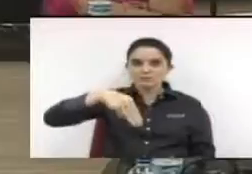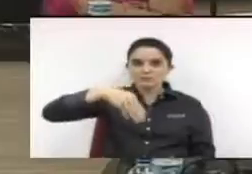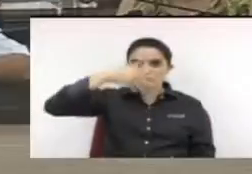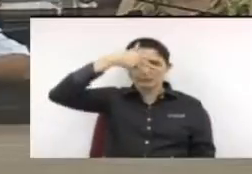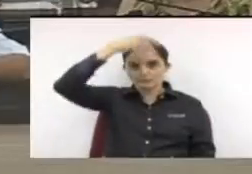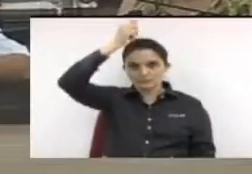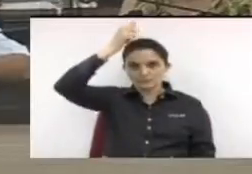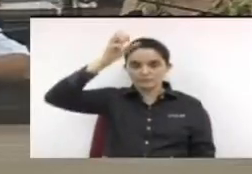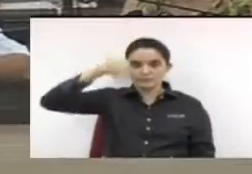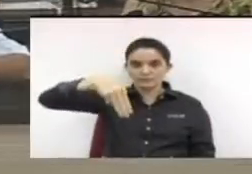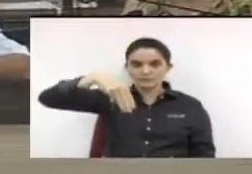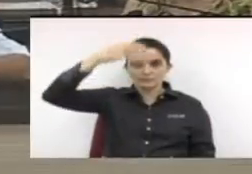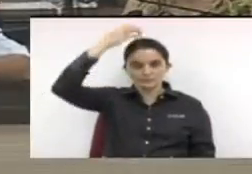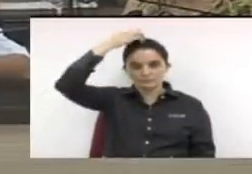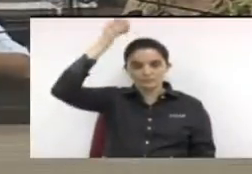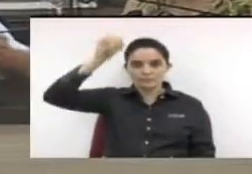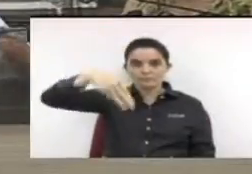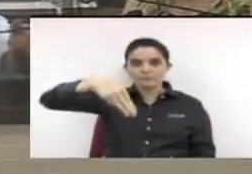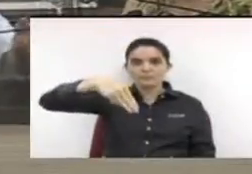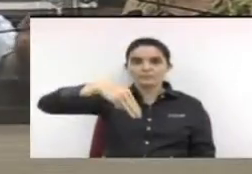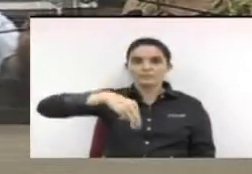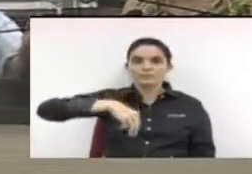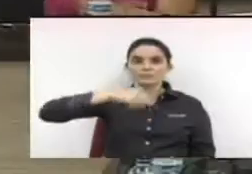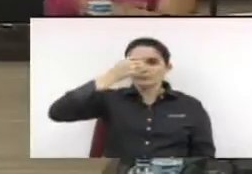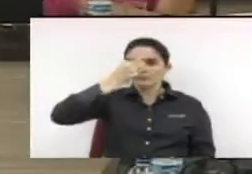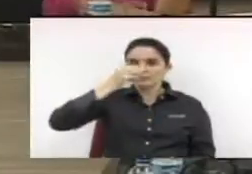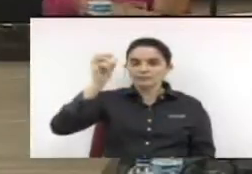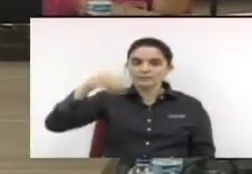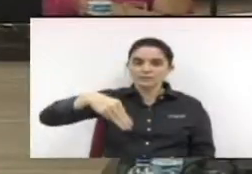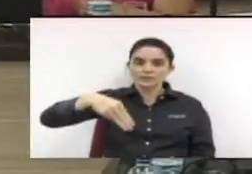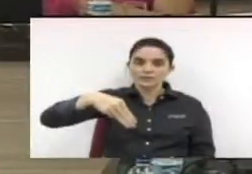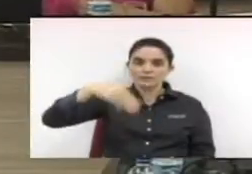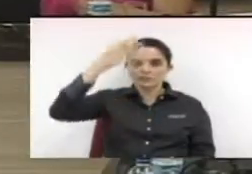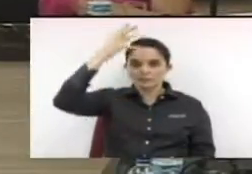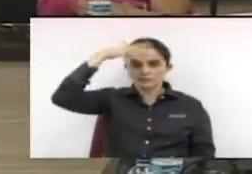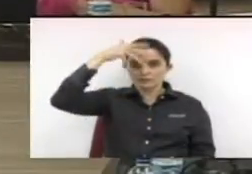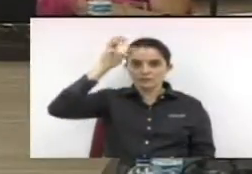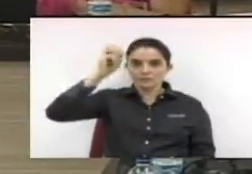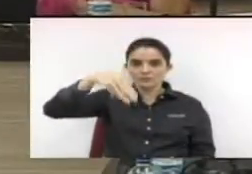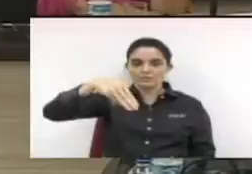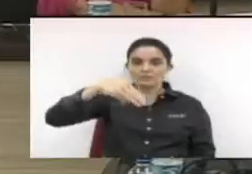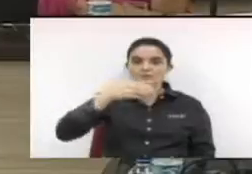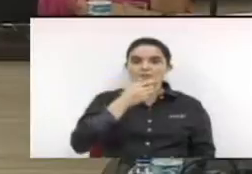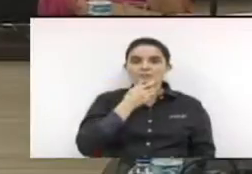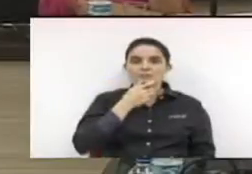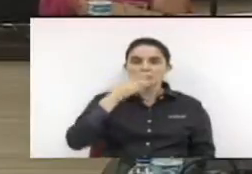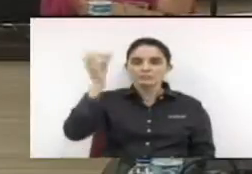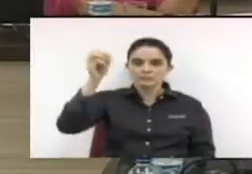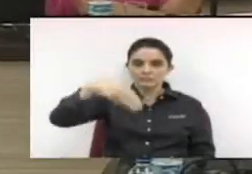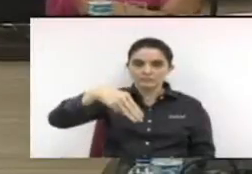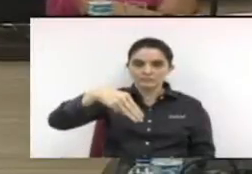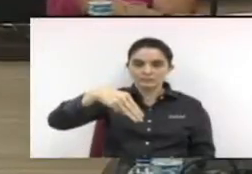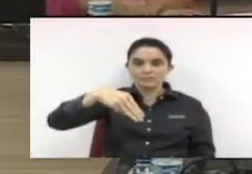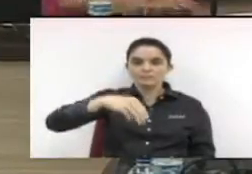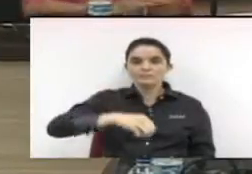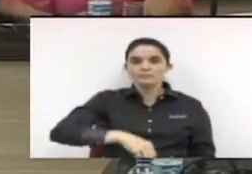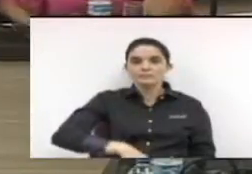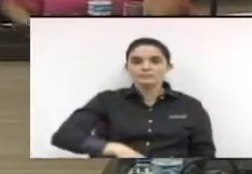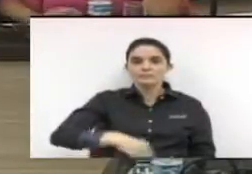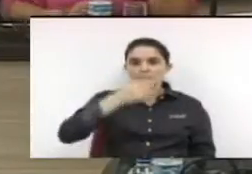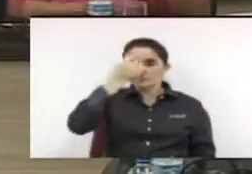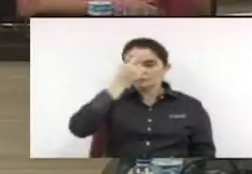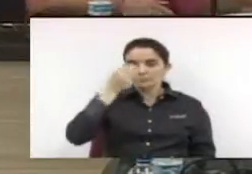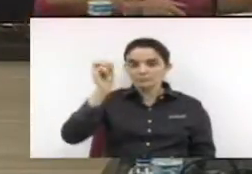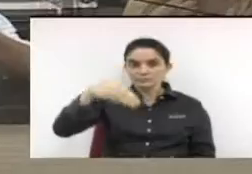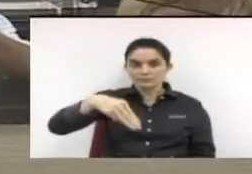Sim. Antônio Franco? Sim. Darcy Reis? Sim. Edivaldo Soares Antunes? Sim. Érica Tanque? Sim, excelência. Érica Monteiro? Sim.